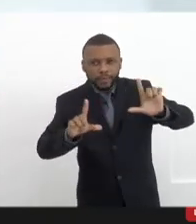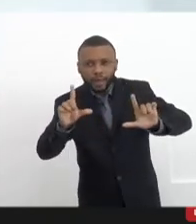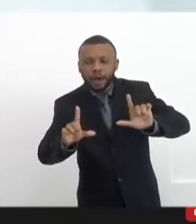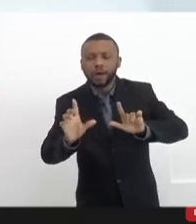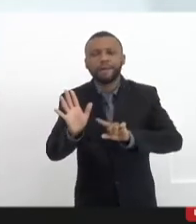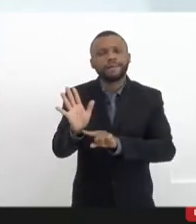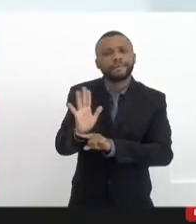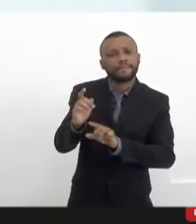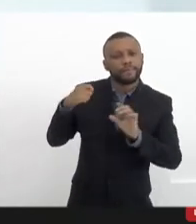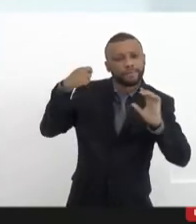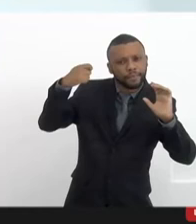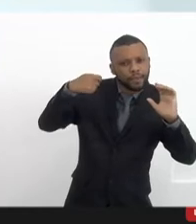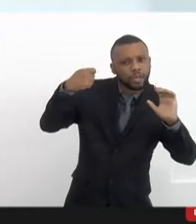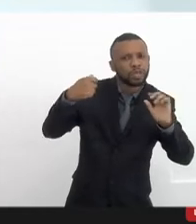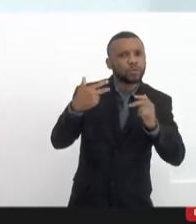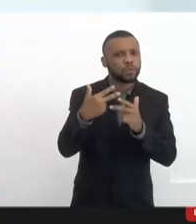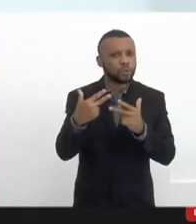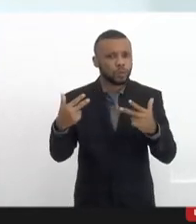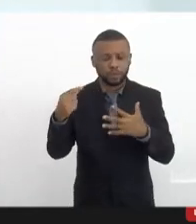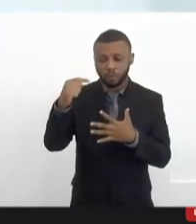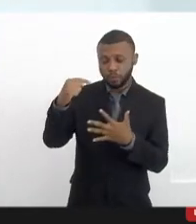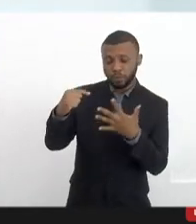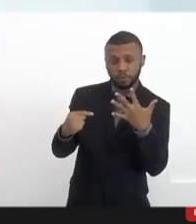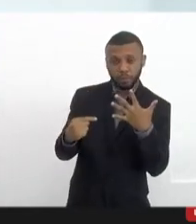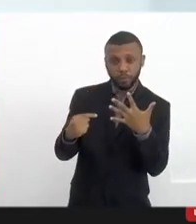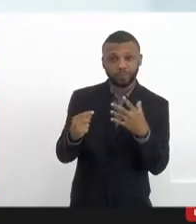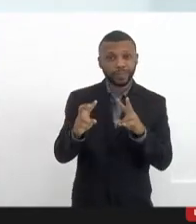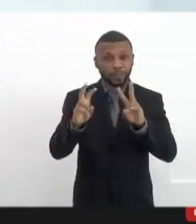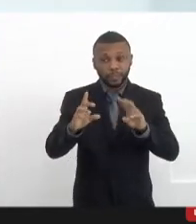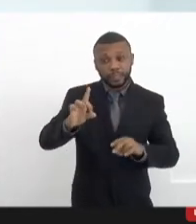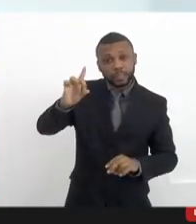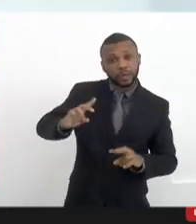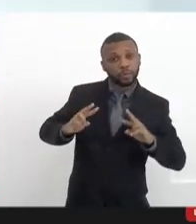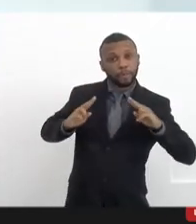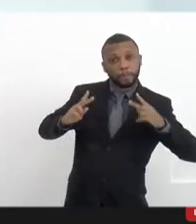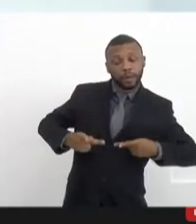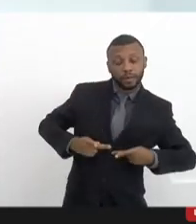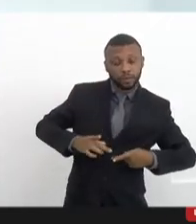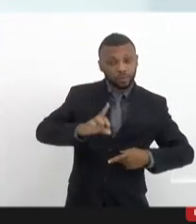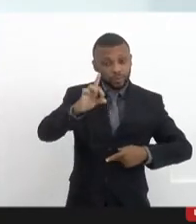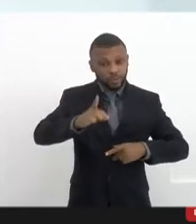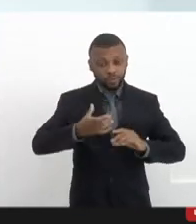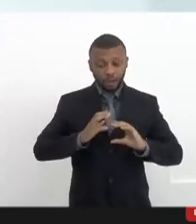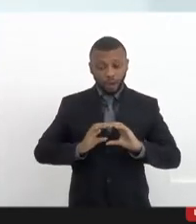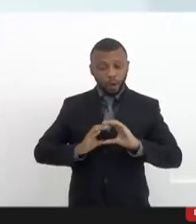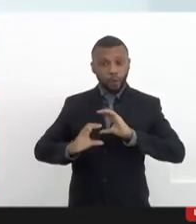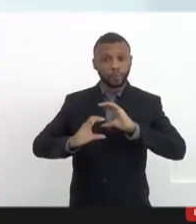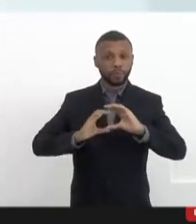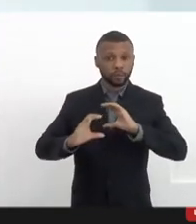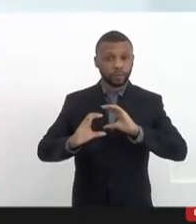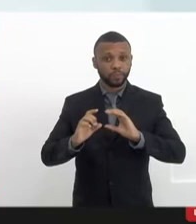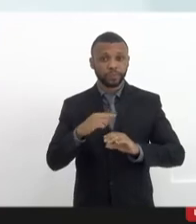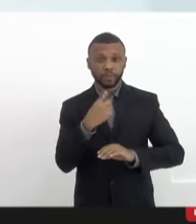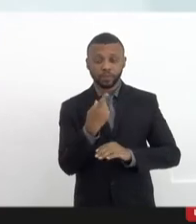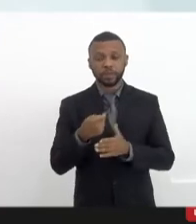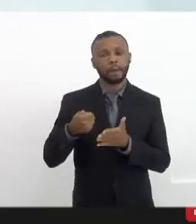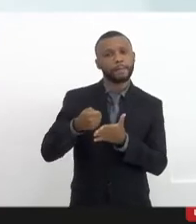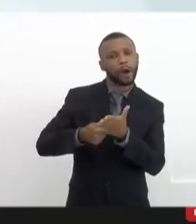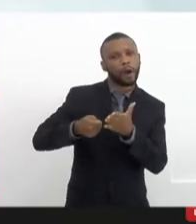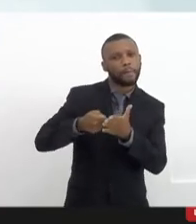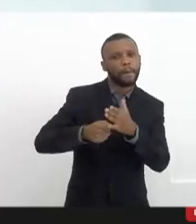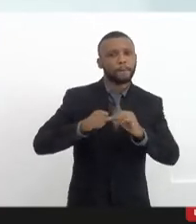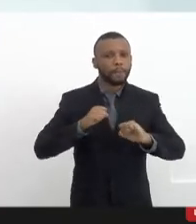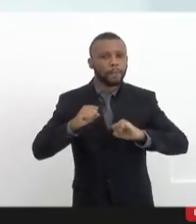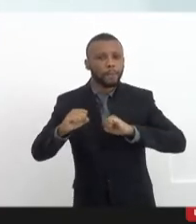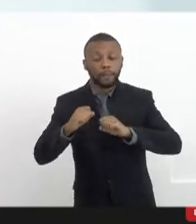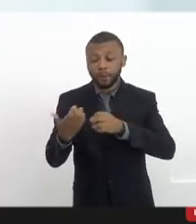etc. É sobre esse direito humano, o direito à comunicação, que as nossas lutas são travadas.